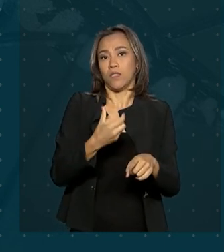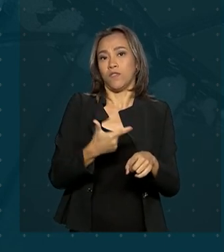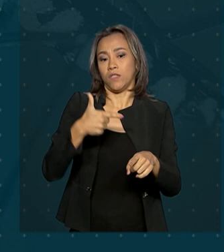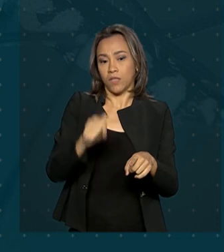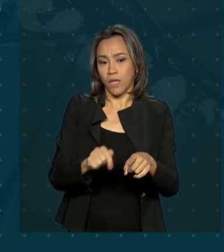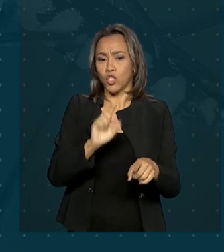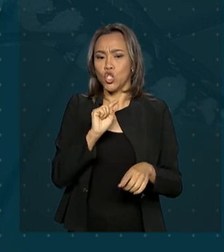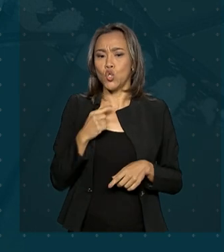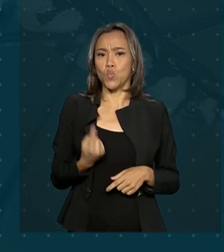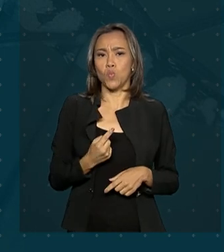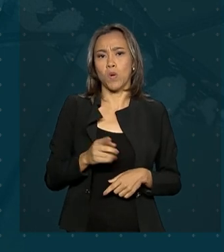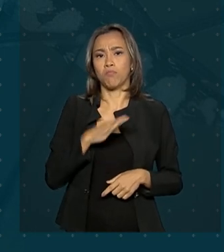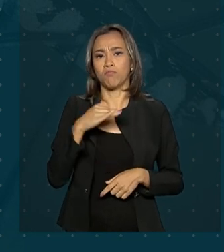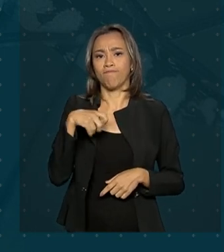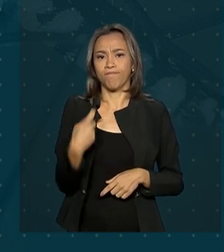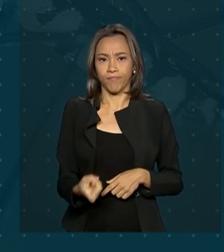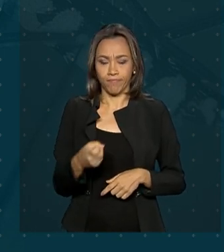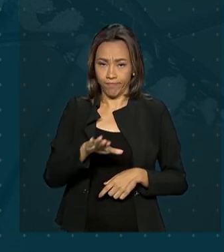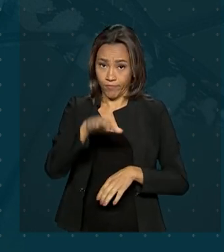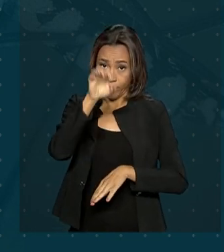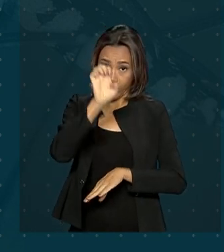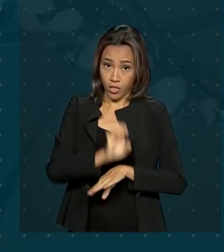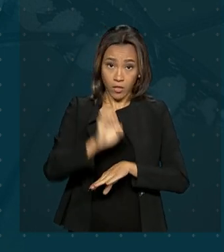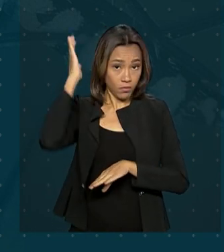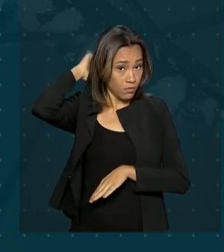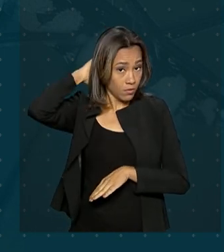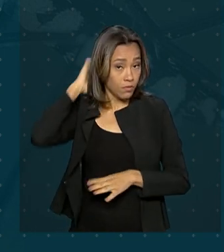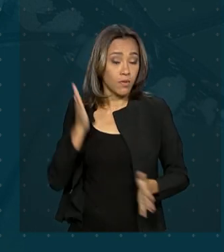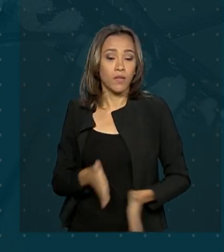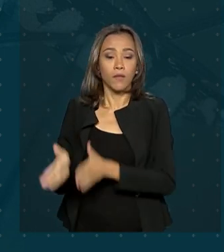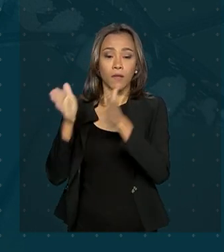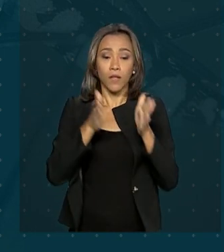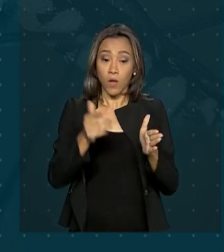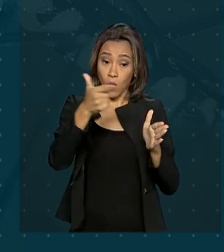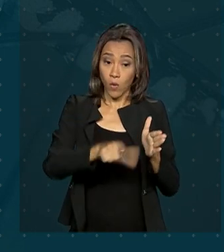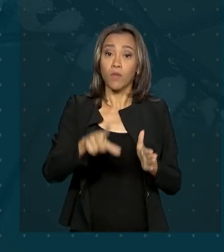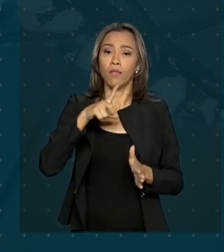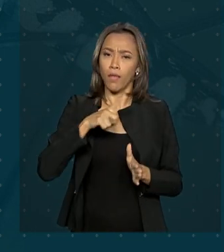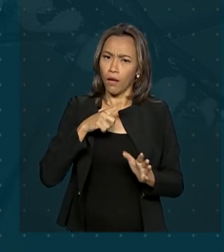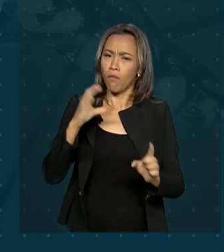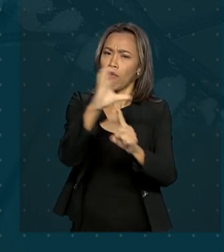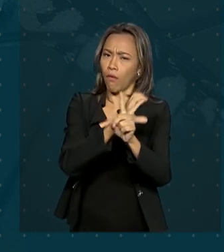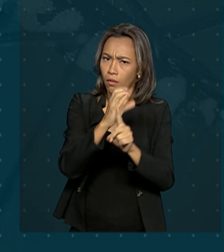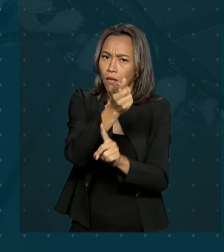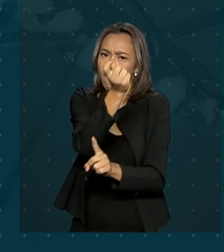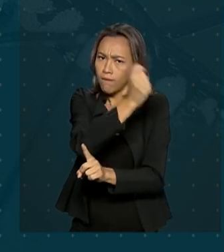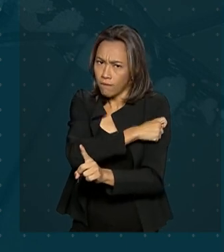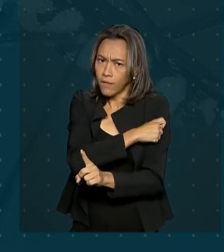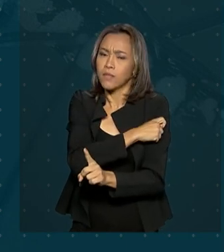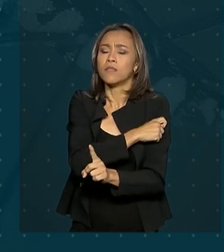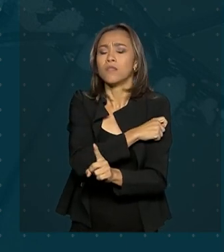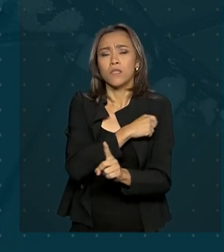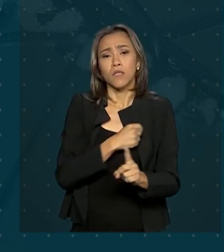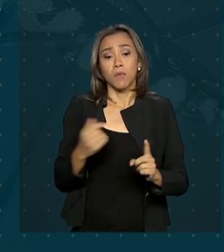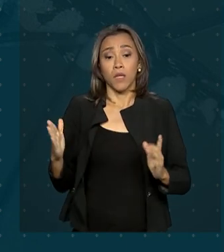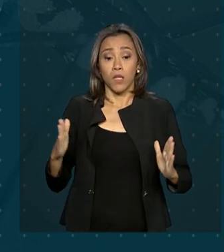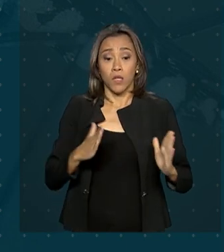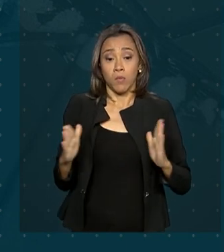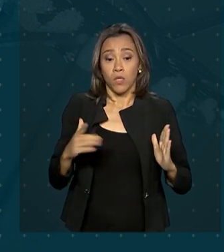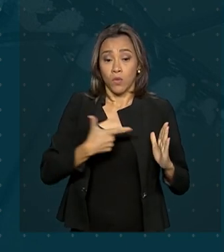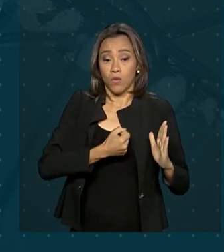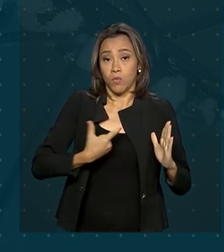confirmado no estado do Pará. A vacina contra a doença é ofertada no calendário nacional de vacinação. Para 2020,